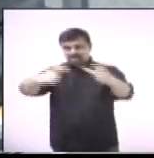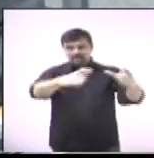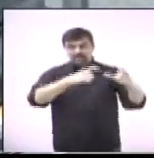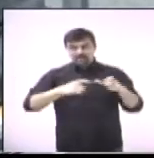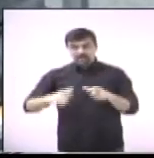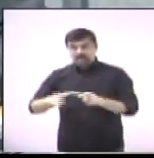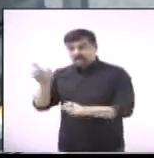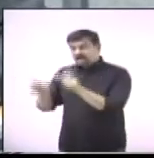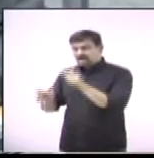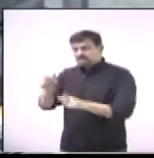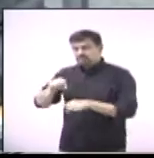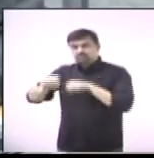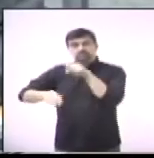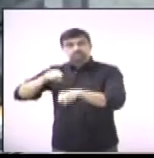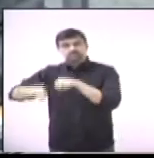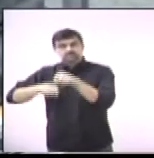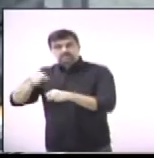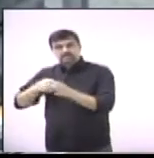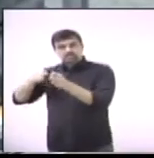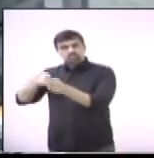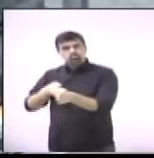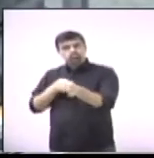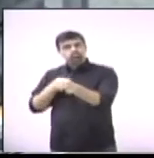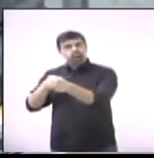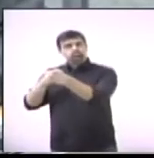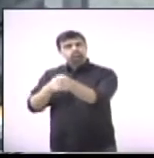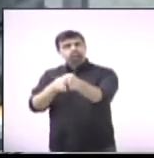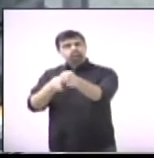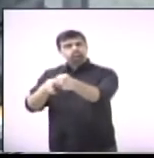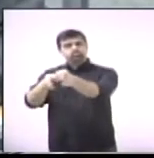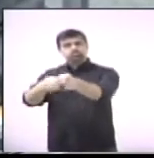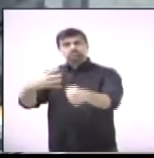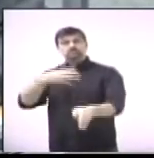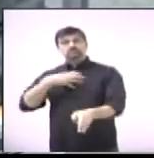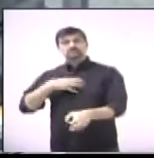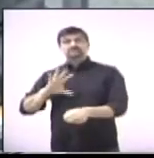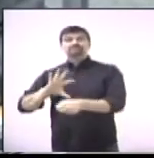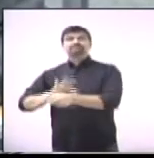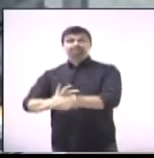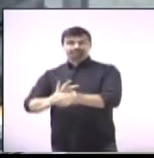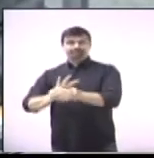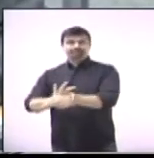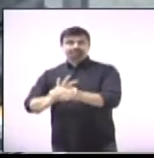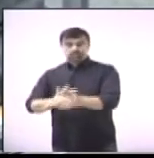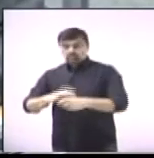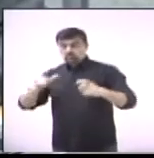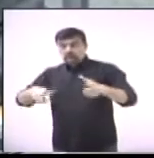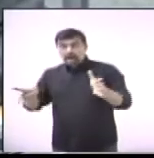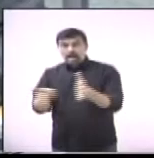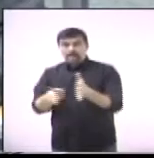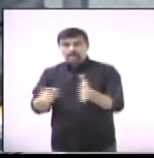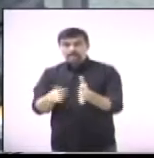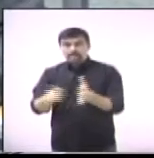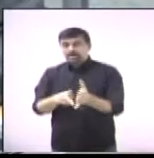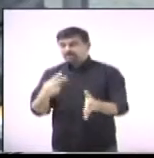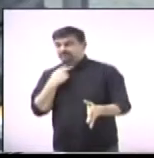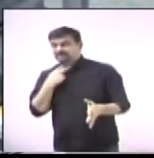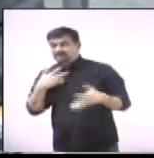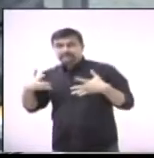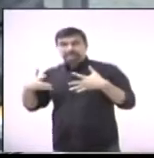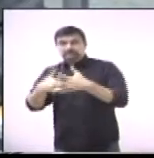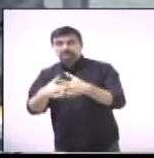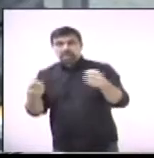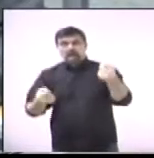ciclistas possam se locomover com segurança e em locais apropriados sem atrapalhar o trânsito,